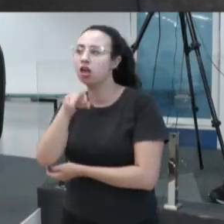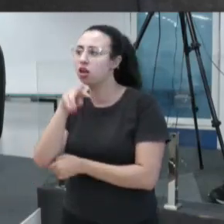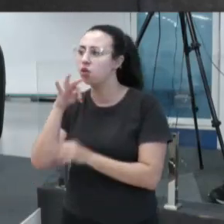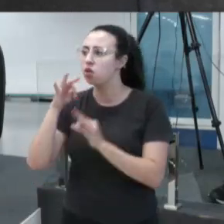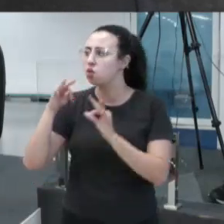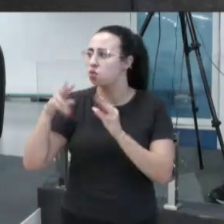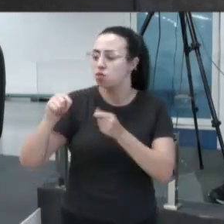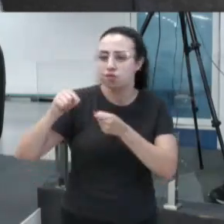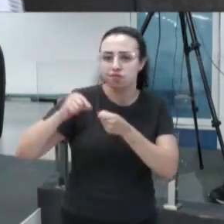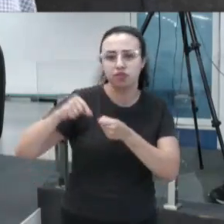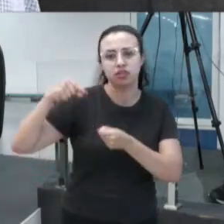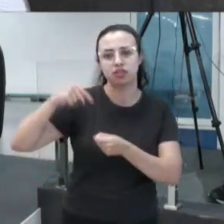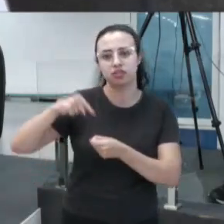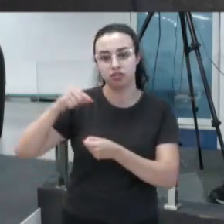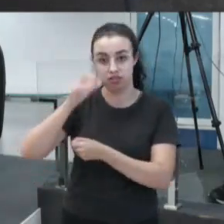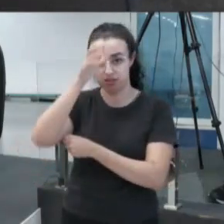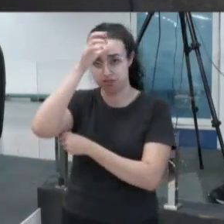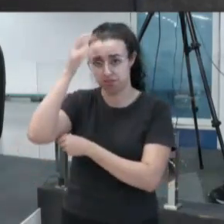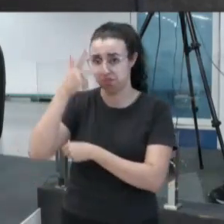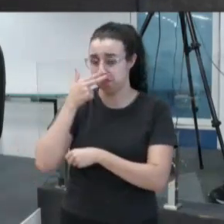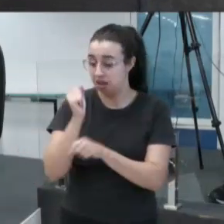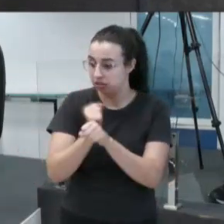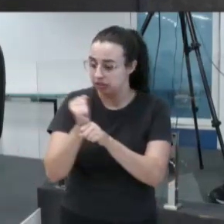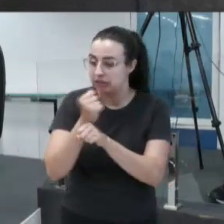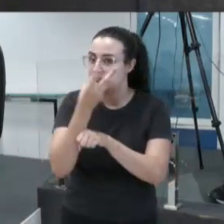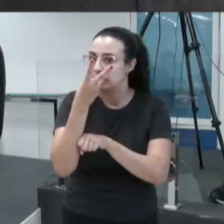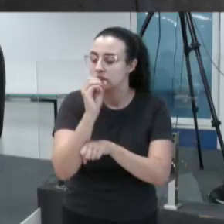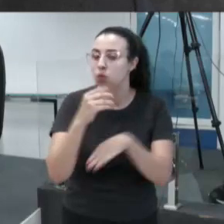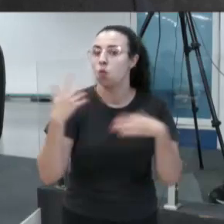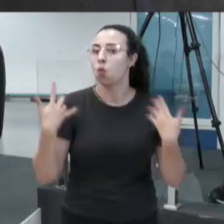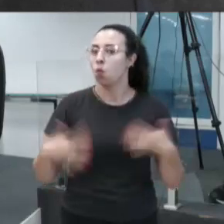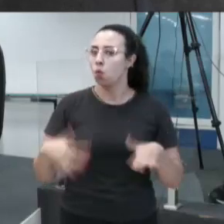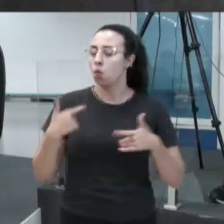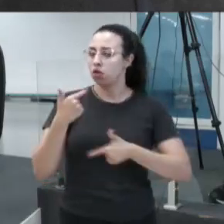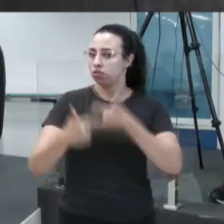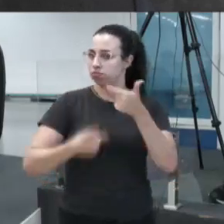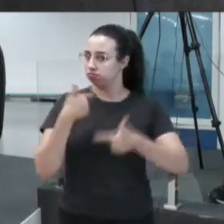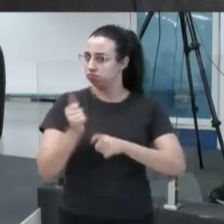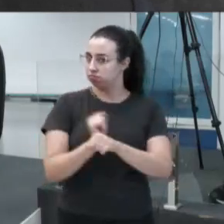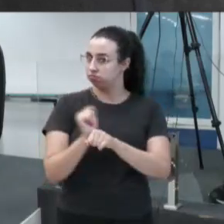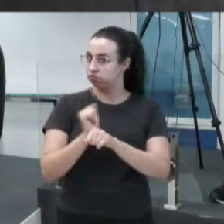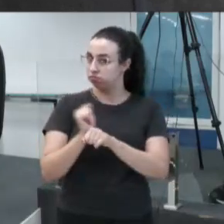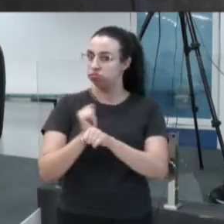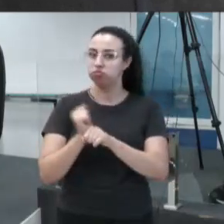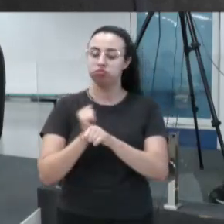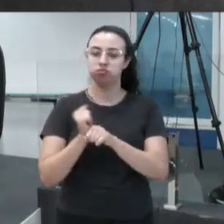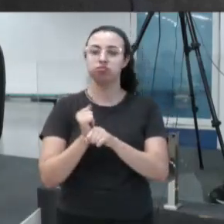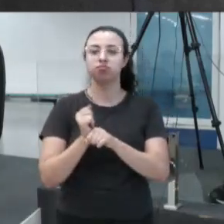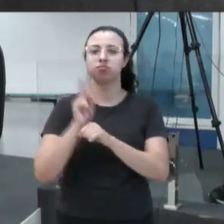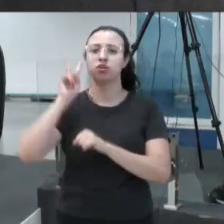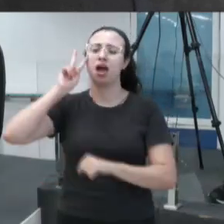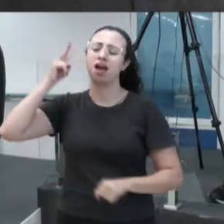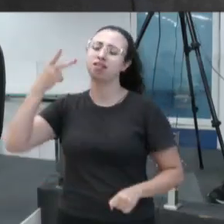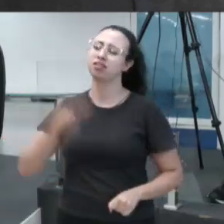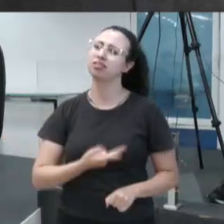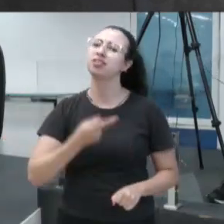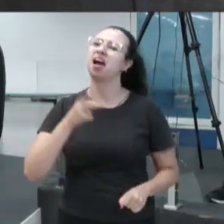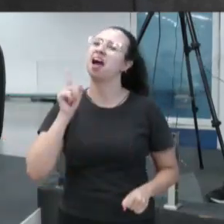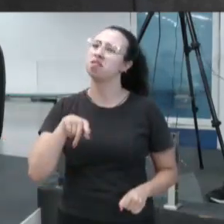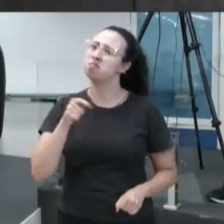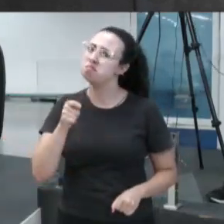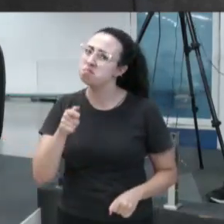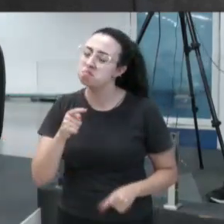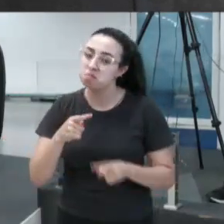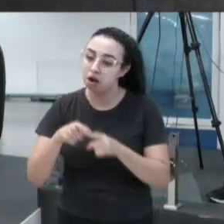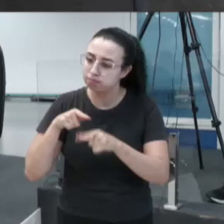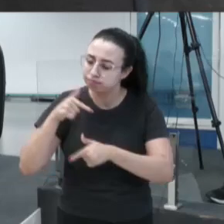esses quase 30 anos, muito tempo de serviço, e realmente todo o reconhecimento ainda é pouco perante de tudo que ela fez.